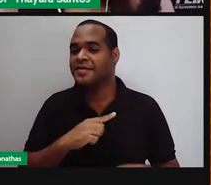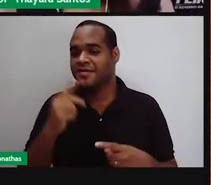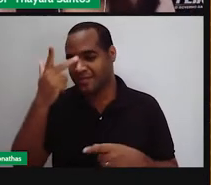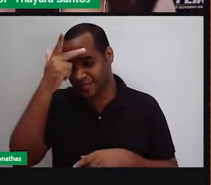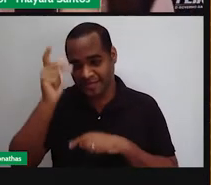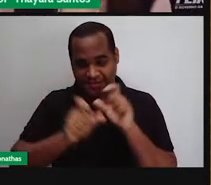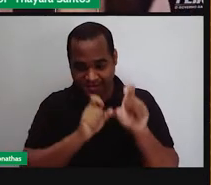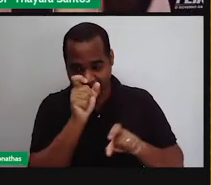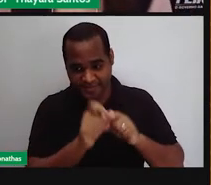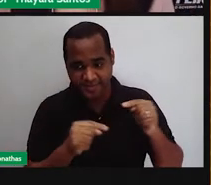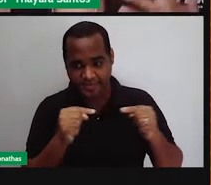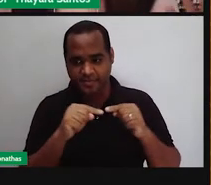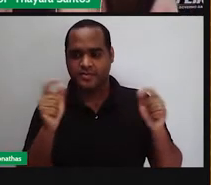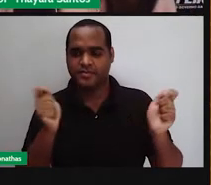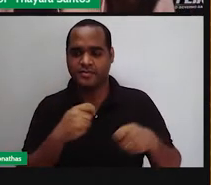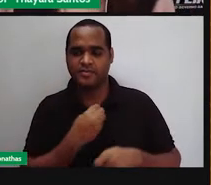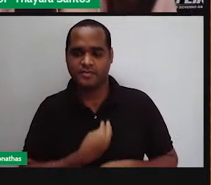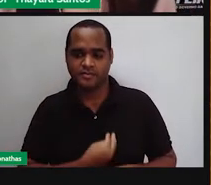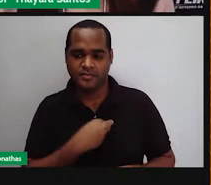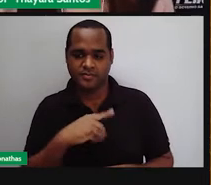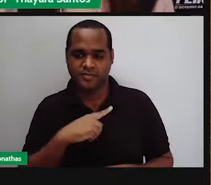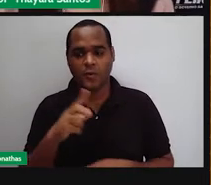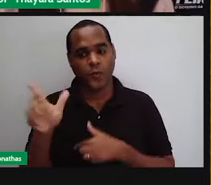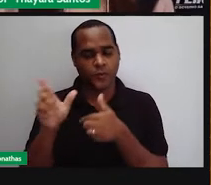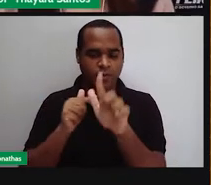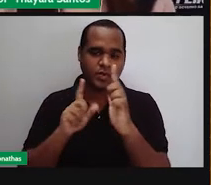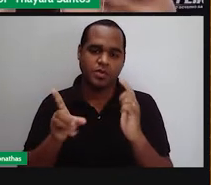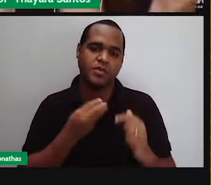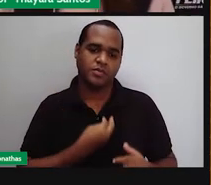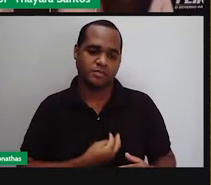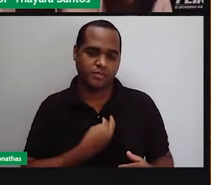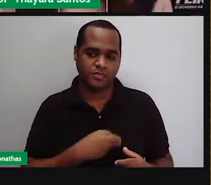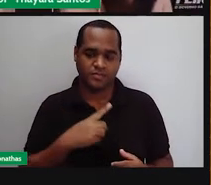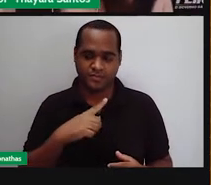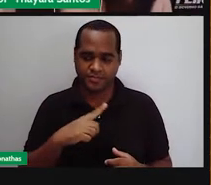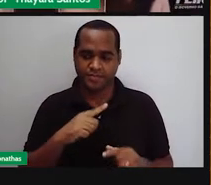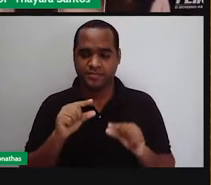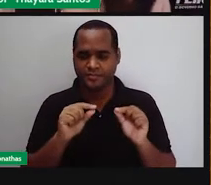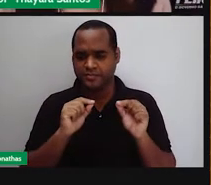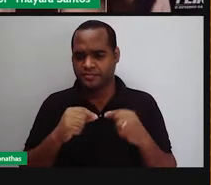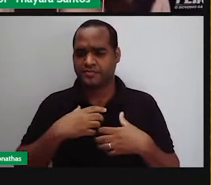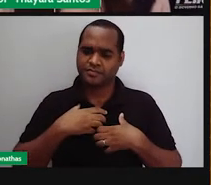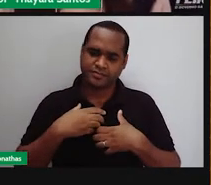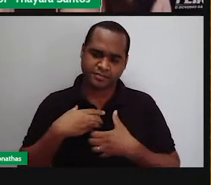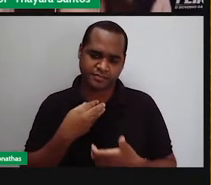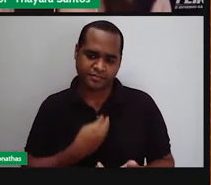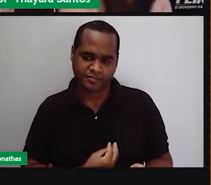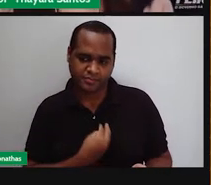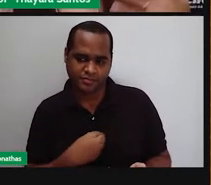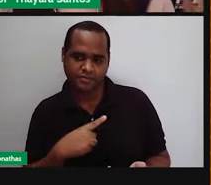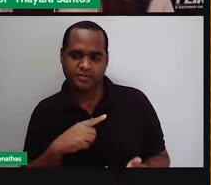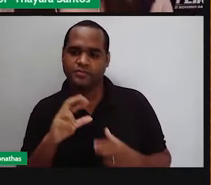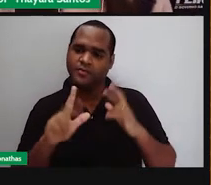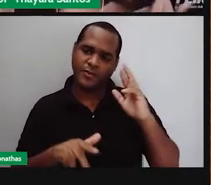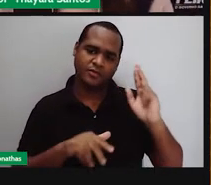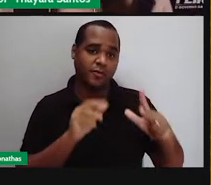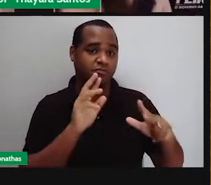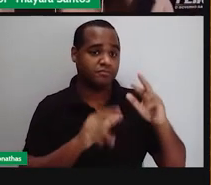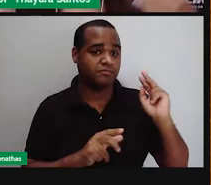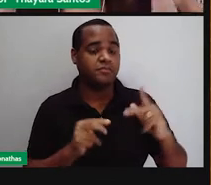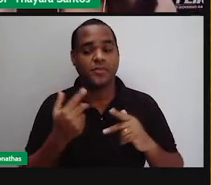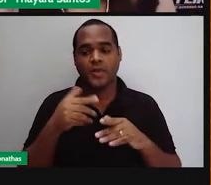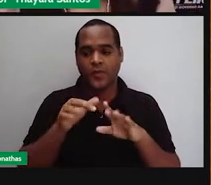humano que tem essa capacidade. Os outros organismos também têm. Alguns têm sentidos diferentes dos nossos, né? Então, cada